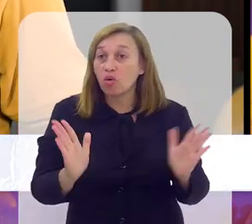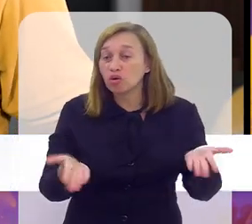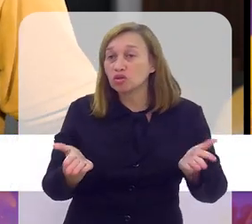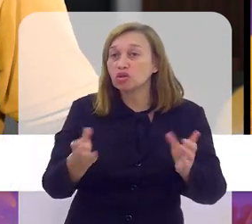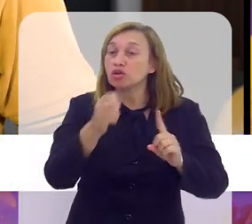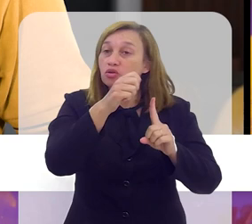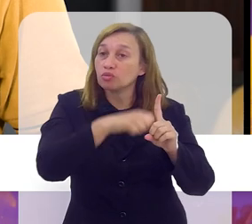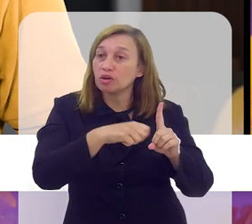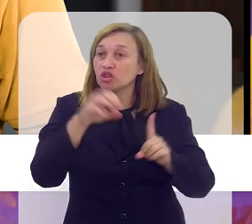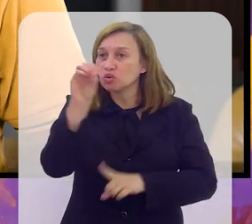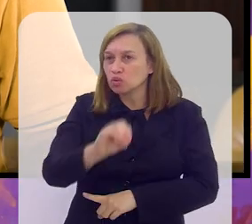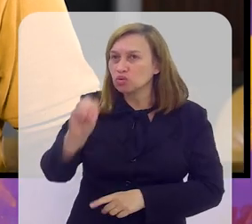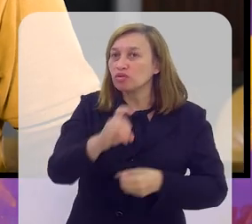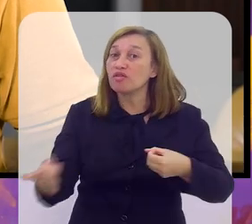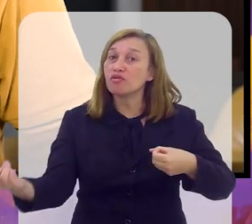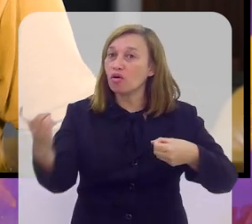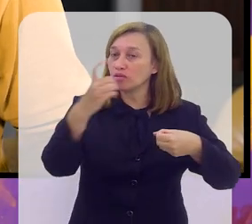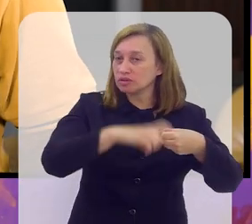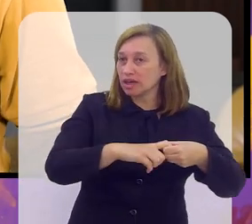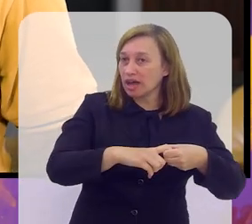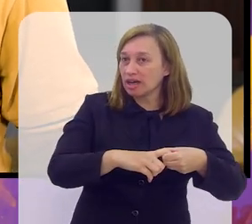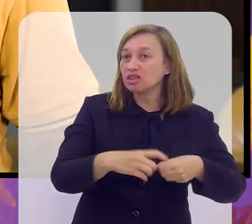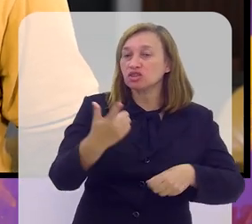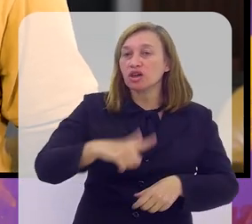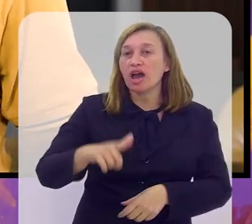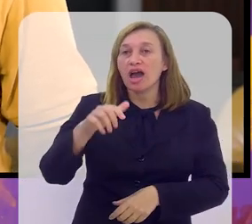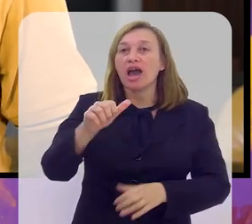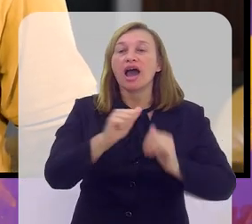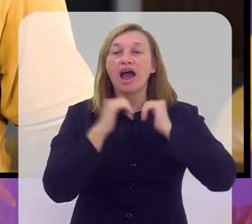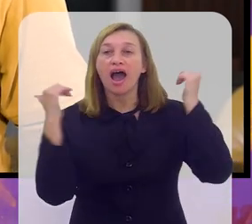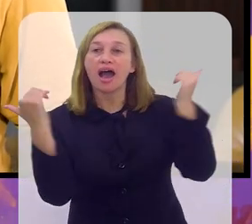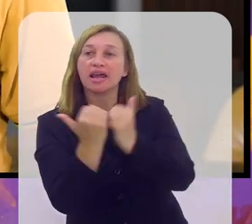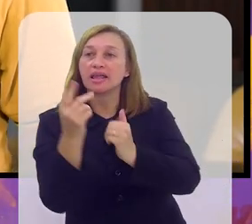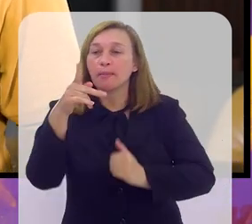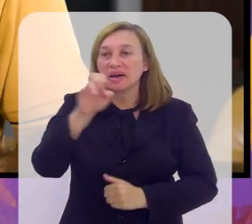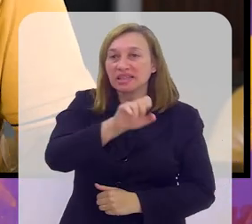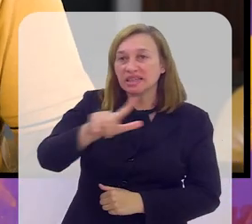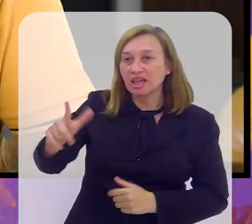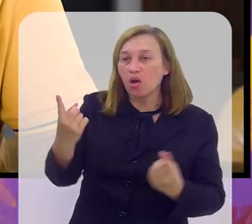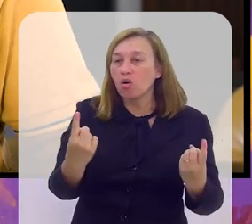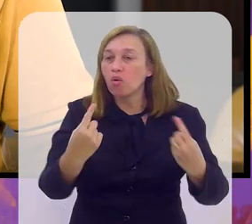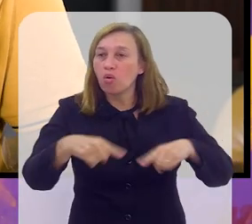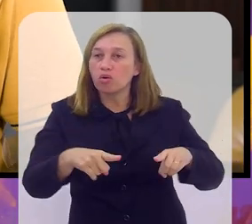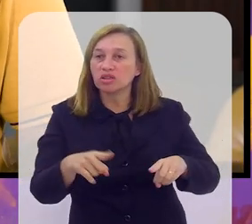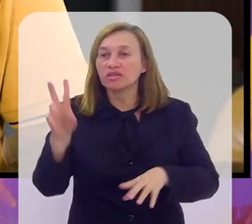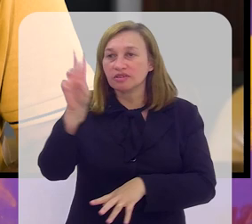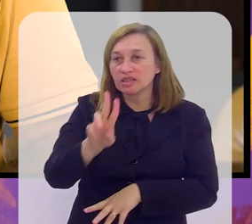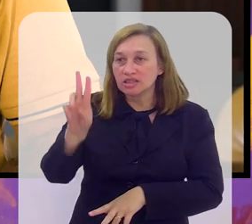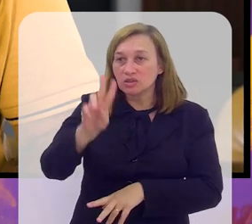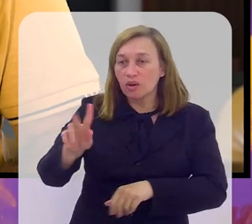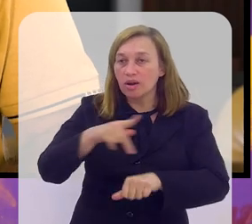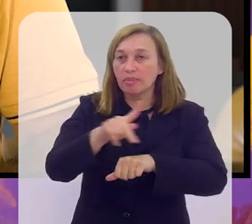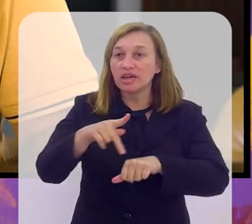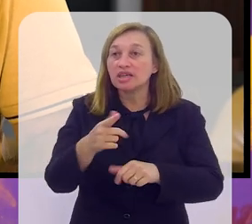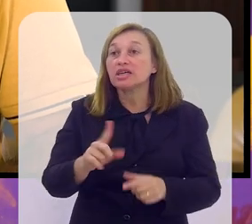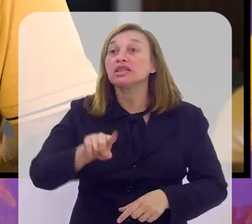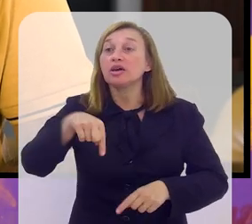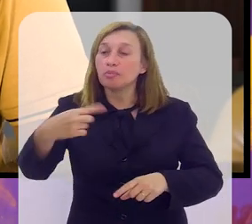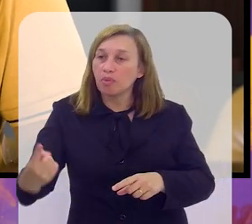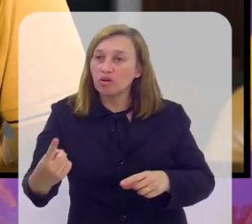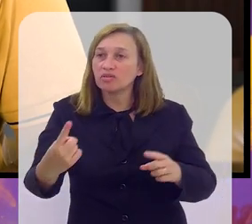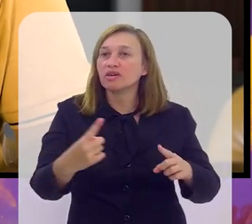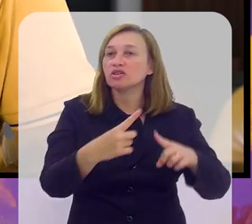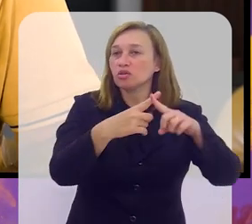de outubro vai voltar a campo, na Arena Pantanal contra a Venezuela e depois, na outra semana, vai jogar